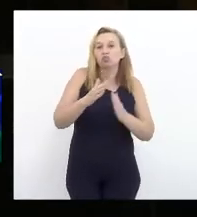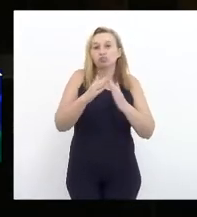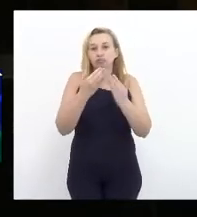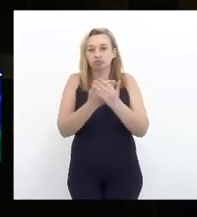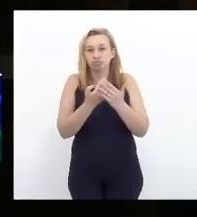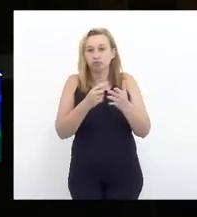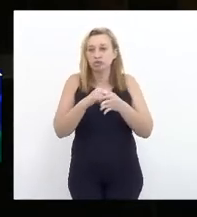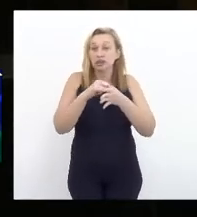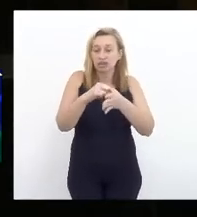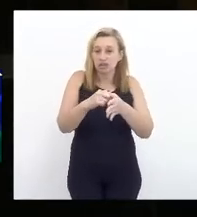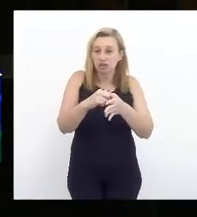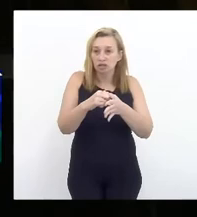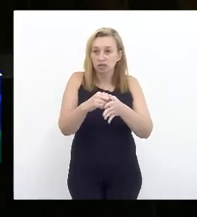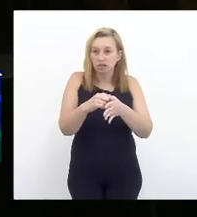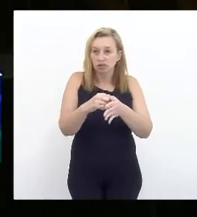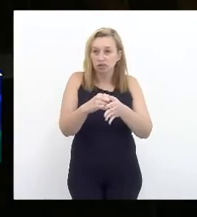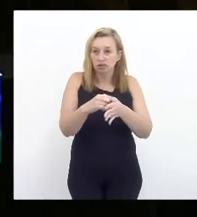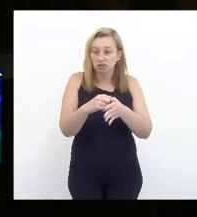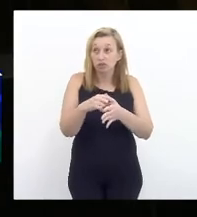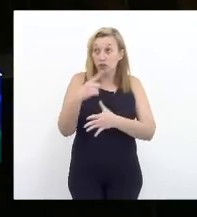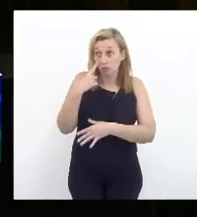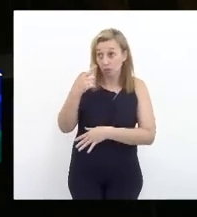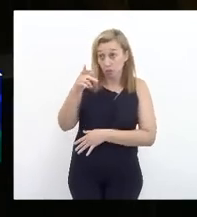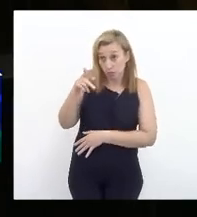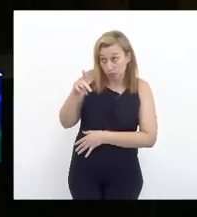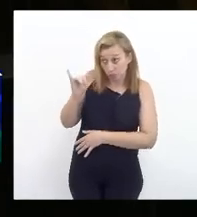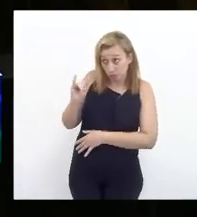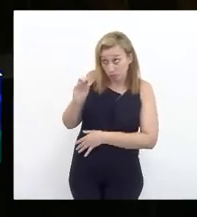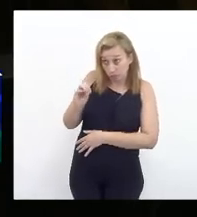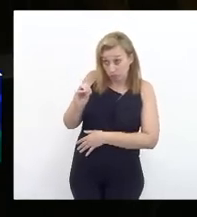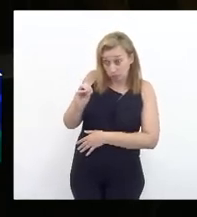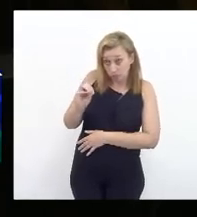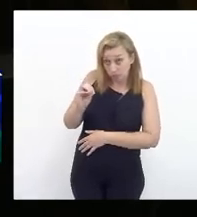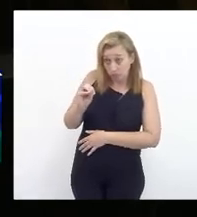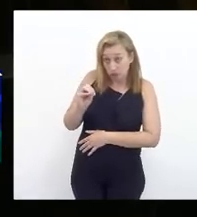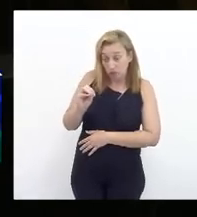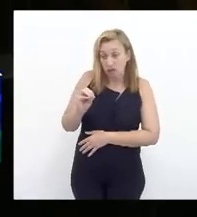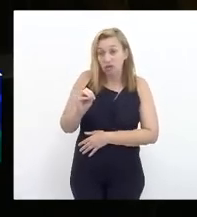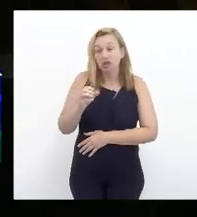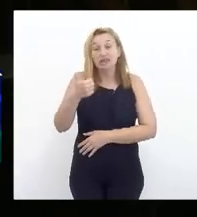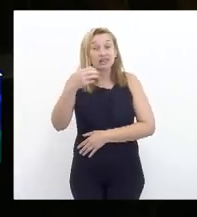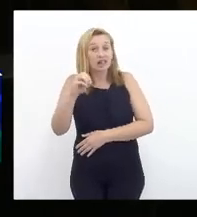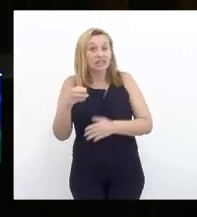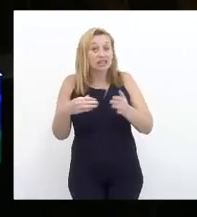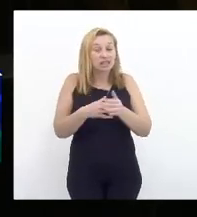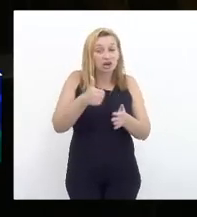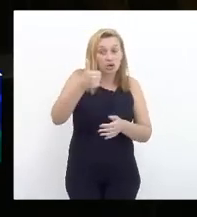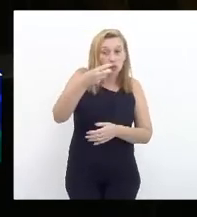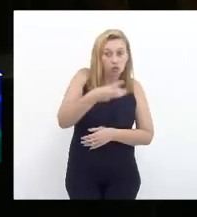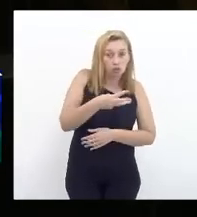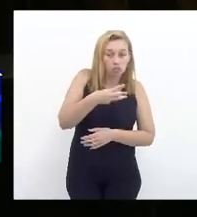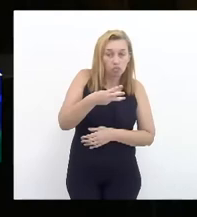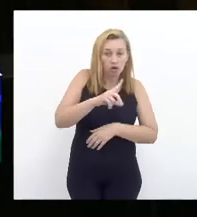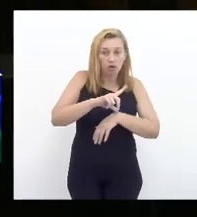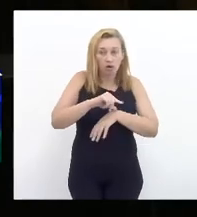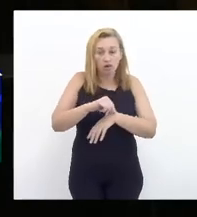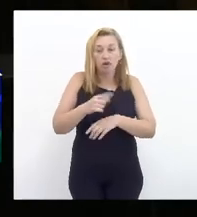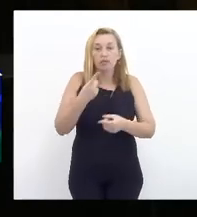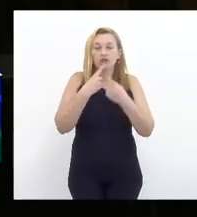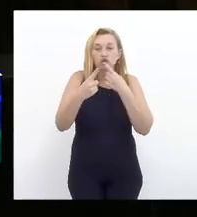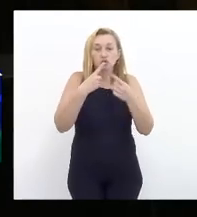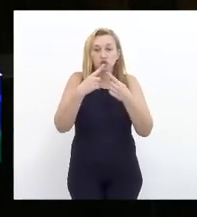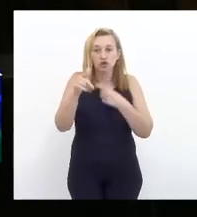líderes, viu, Paula? Novo colégio de líderes de 10 a 1 para discutir a PEC